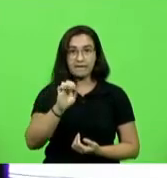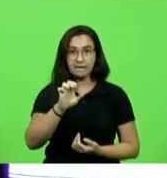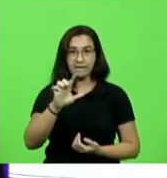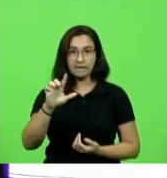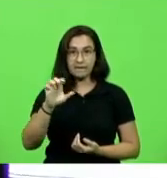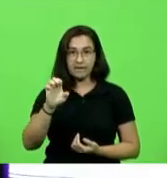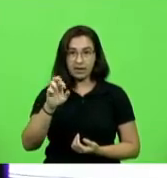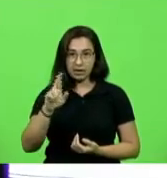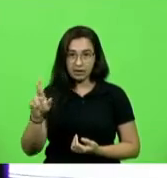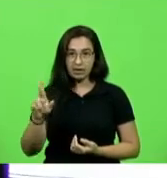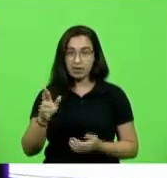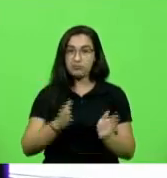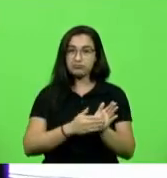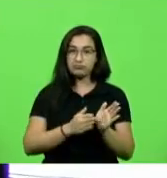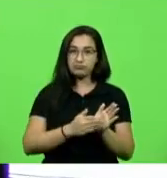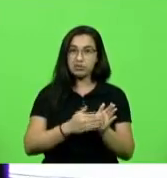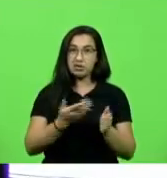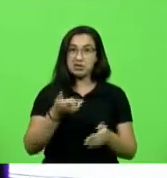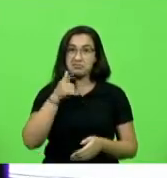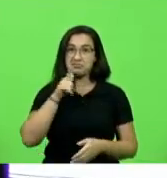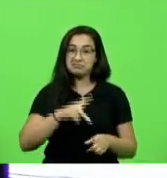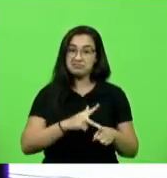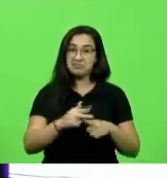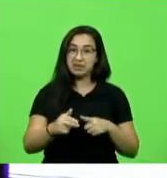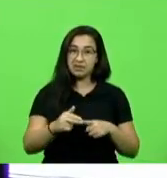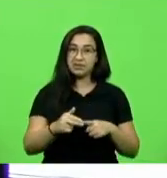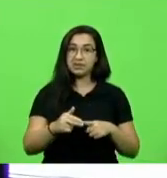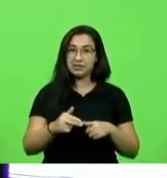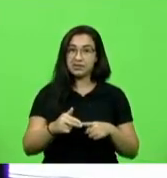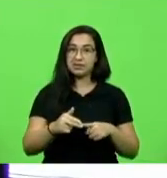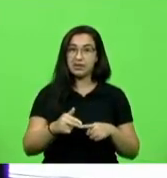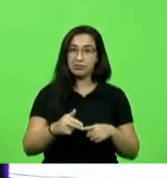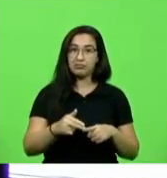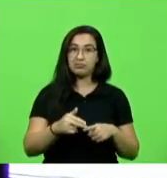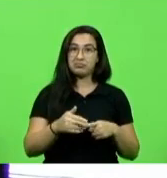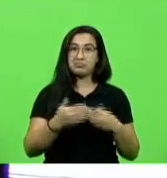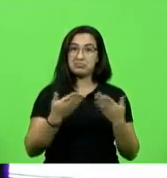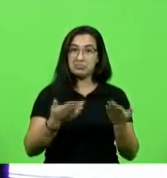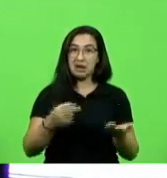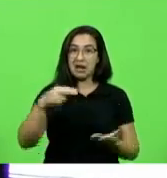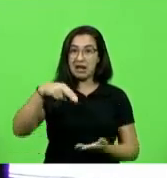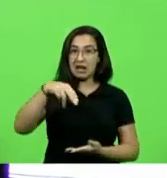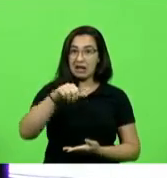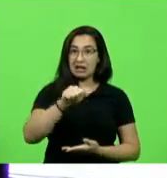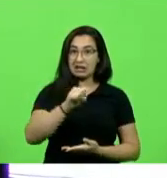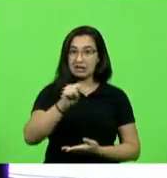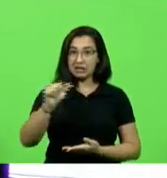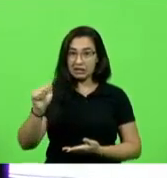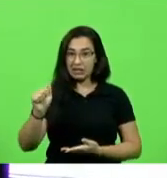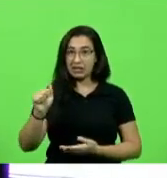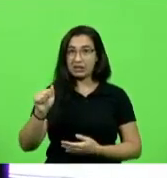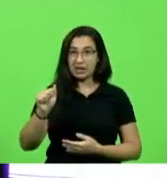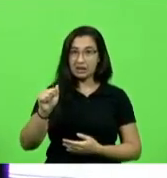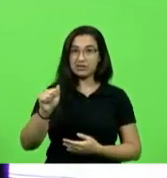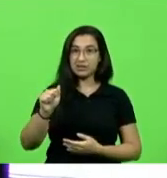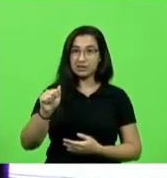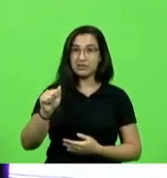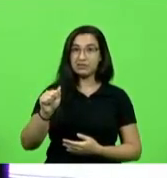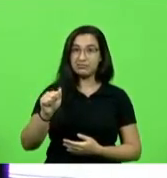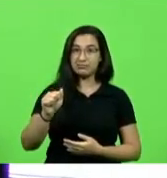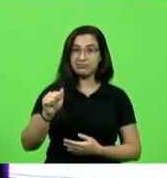que ganhou um concurso promovido pela NASA pela NASA agência espacial